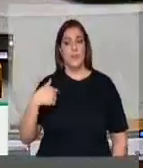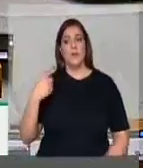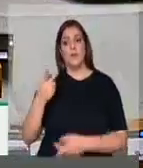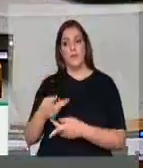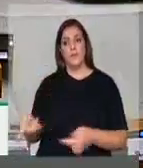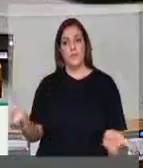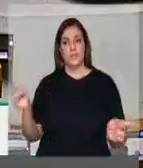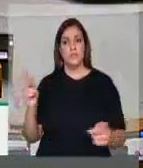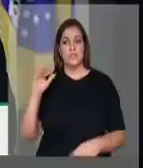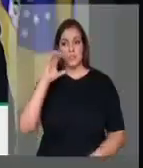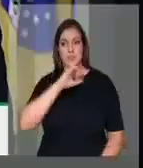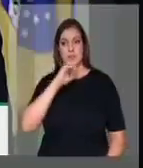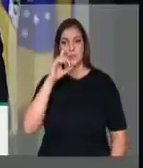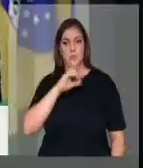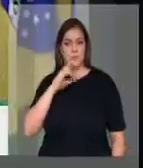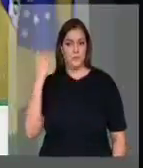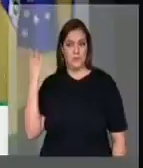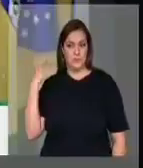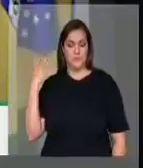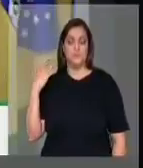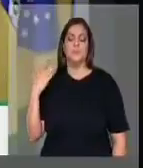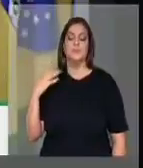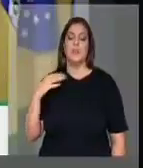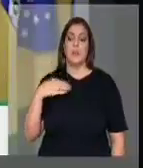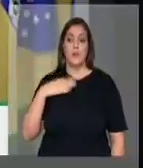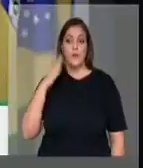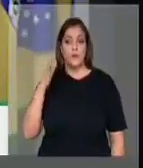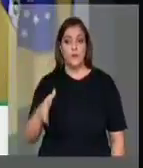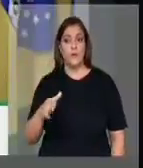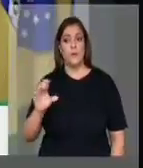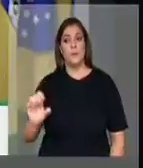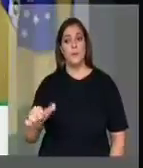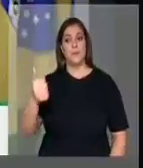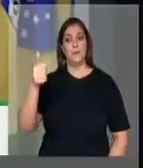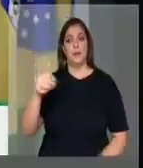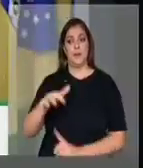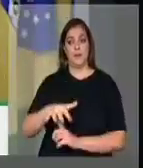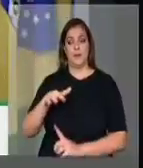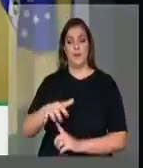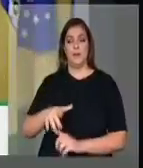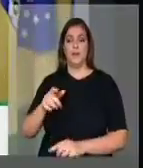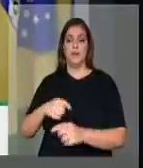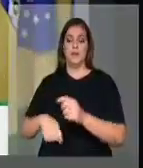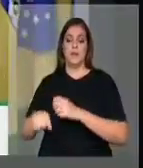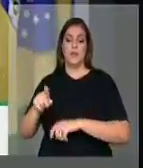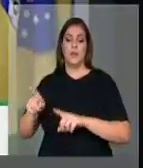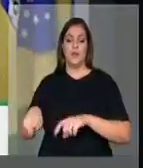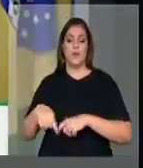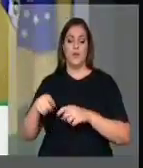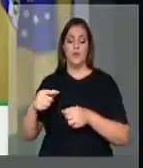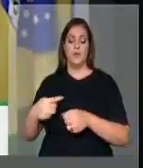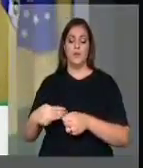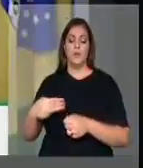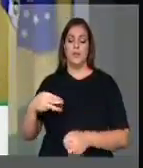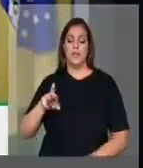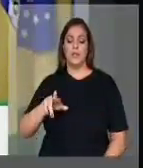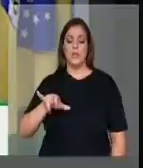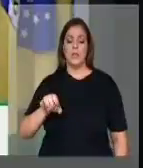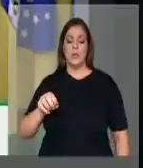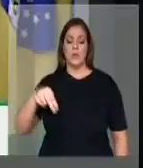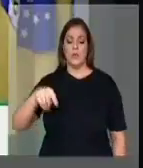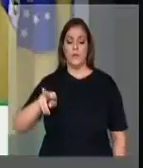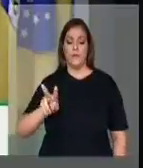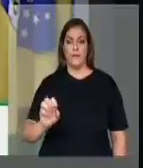presidente. Primeiro eu fui na primeira feira de agronegócio do município de Rio Novo do Sul, a convite do